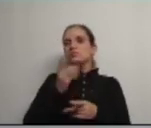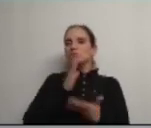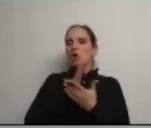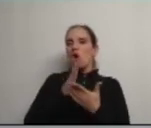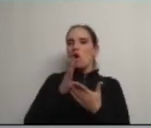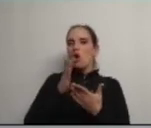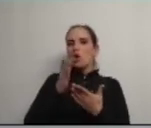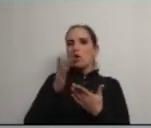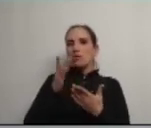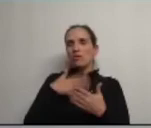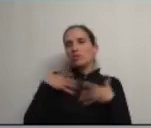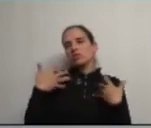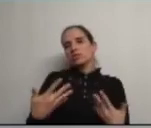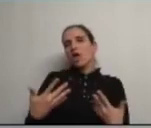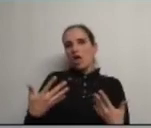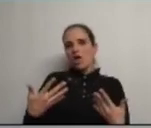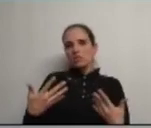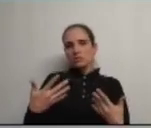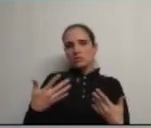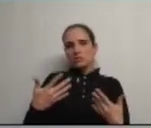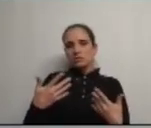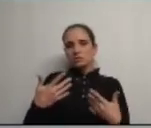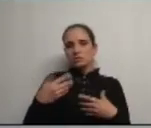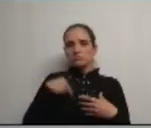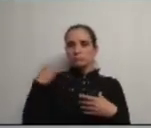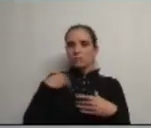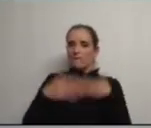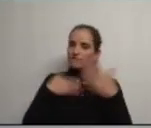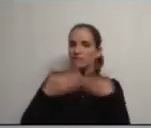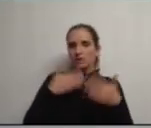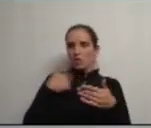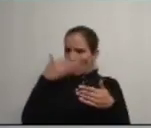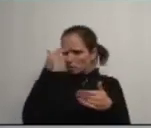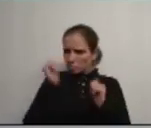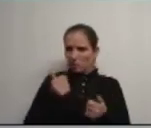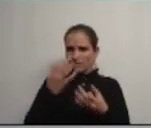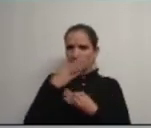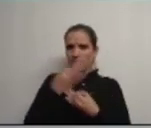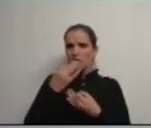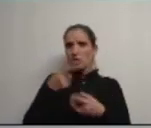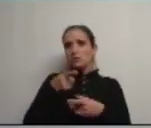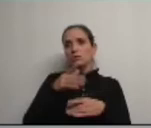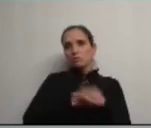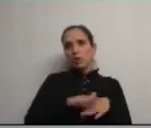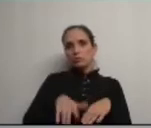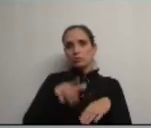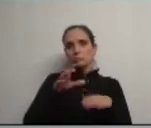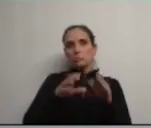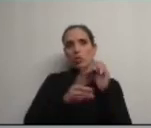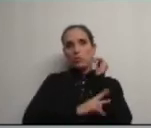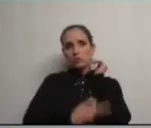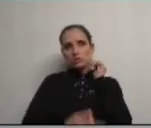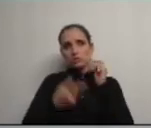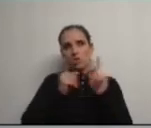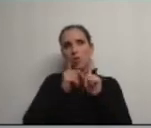por a sua vontade e o seu afoitismo de andar para a frente que eu acho bem e que no caso do Conselho tem dado